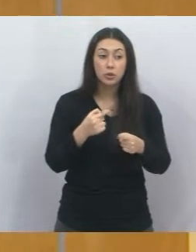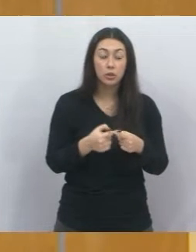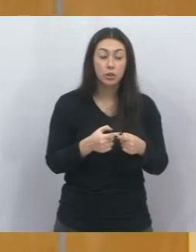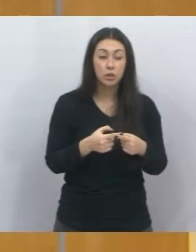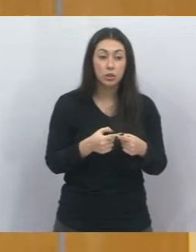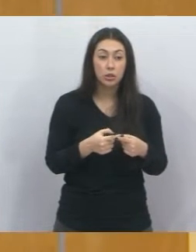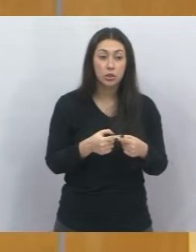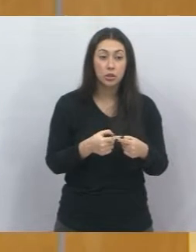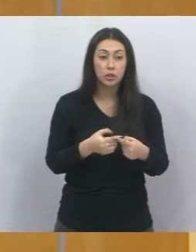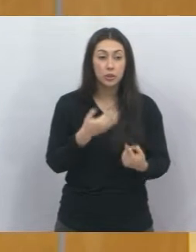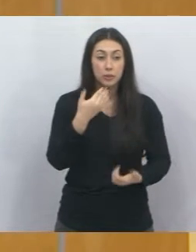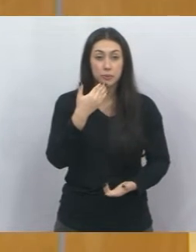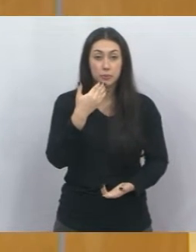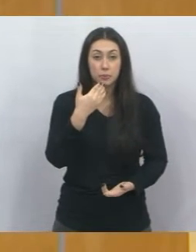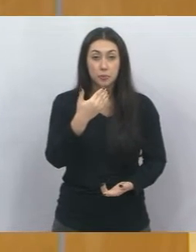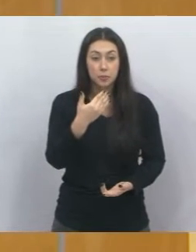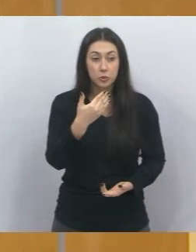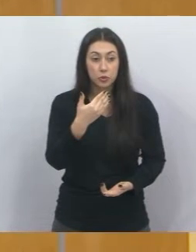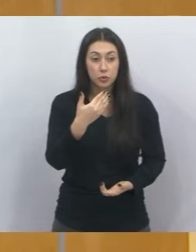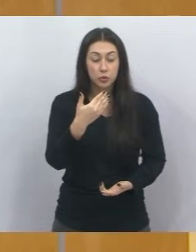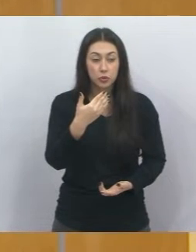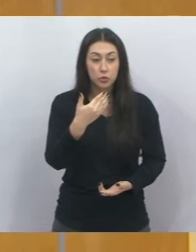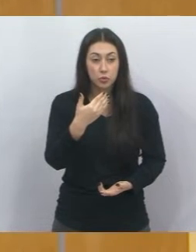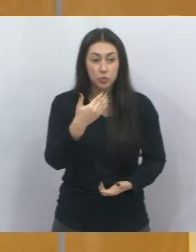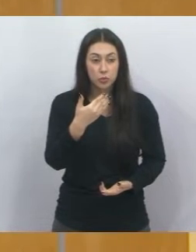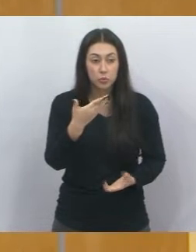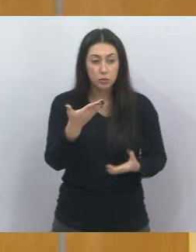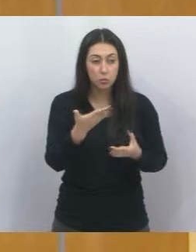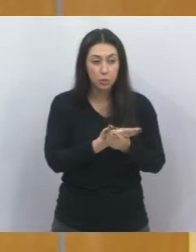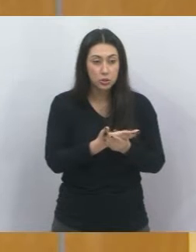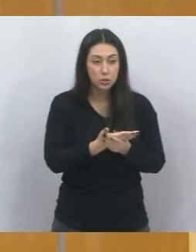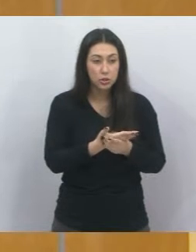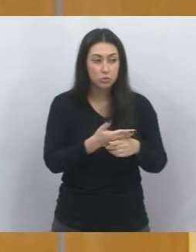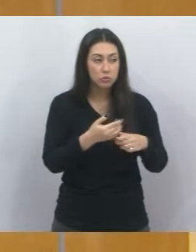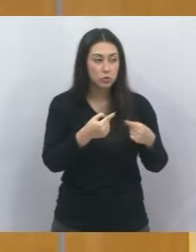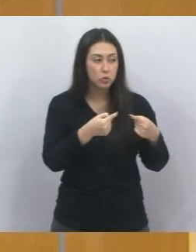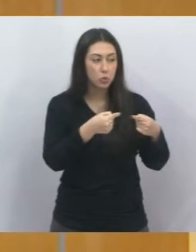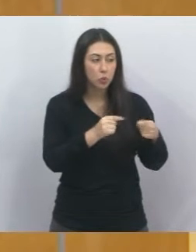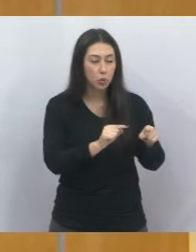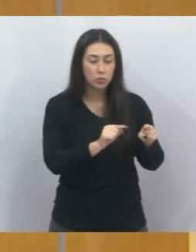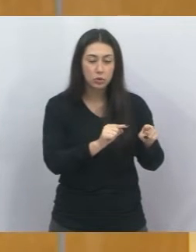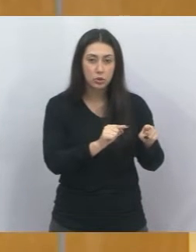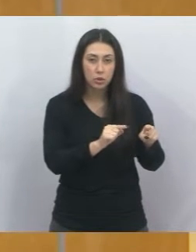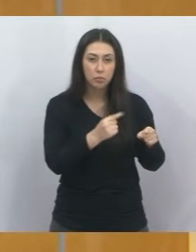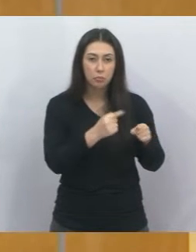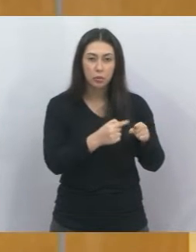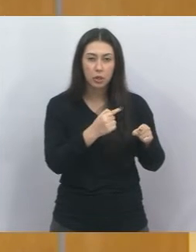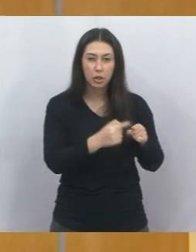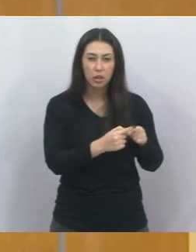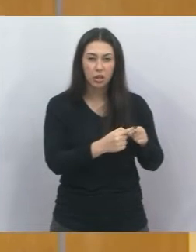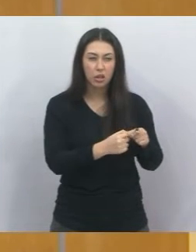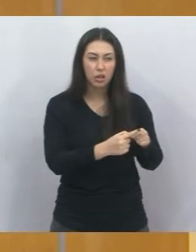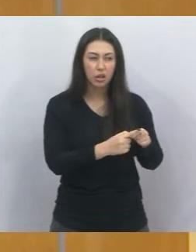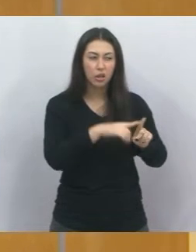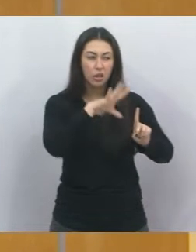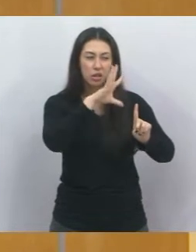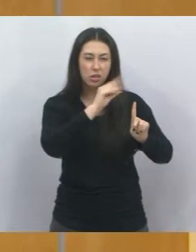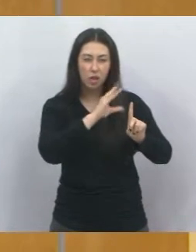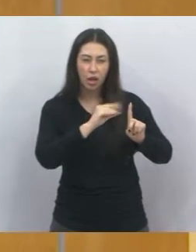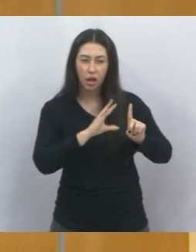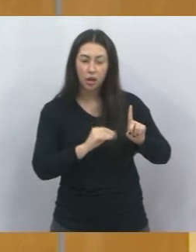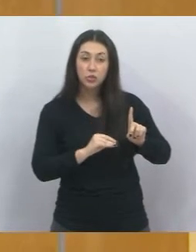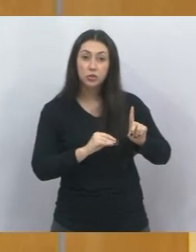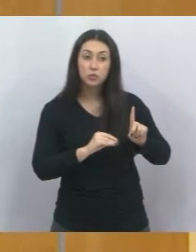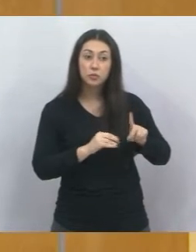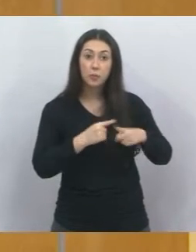solicitar aí uma ação trabalhista contra o mesmo, né, por agressão, o assédio, e